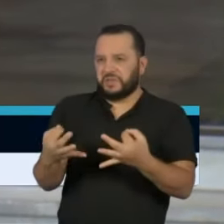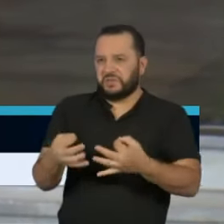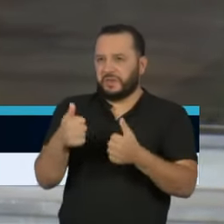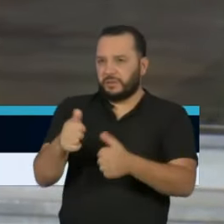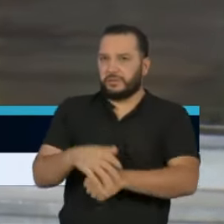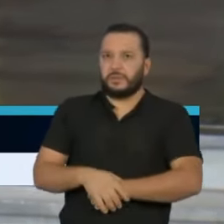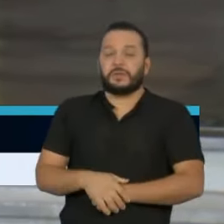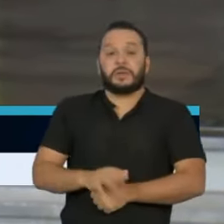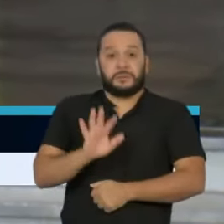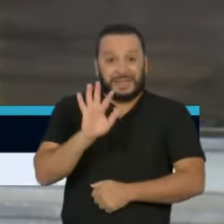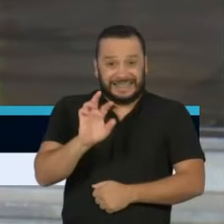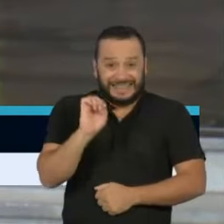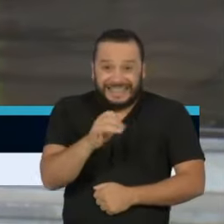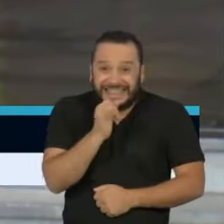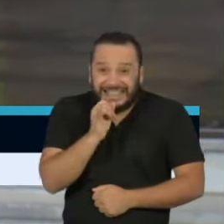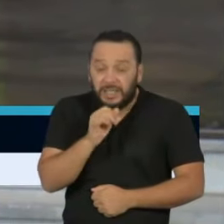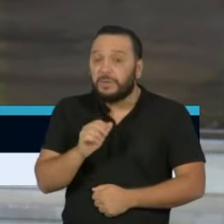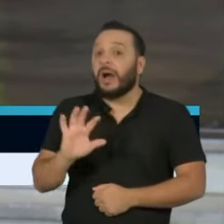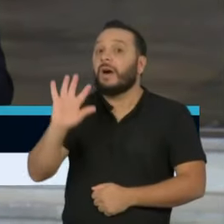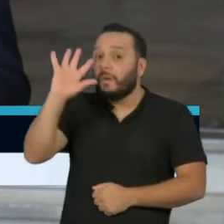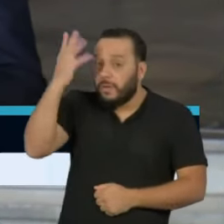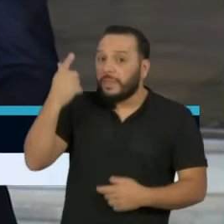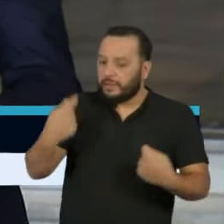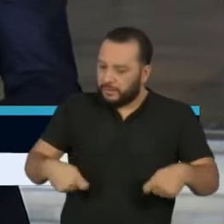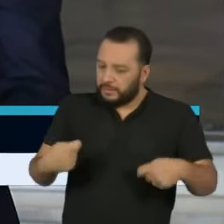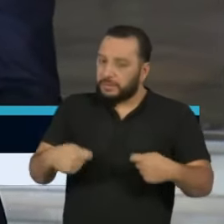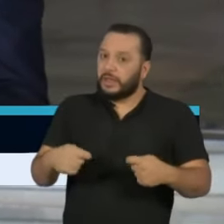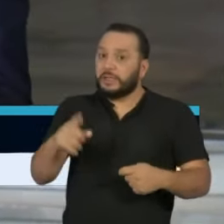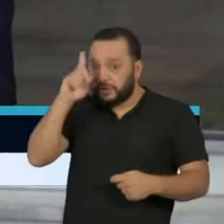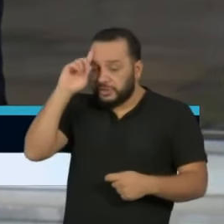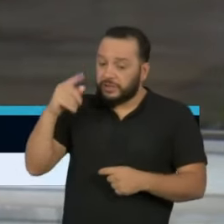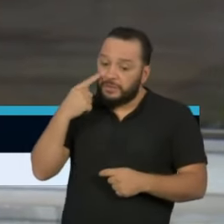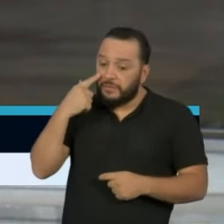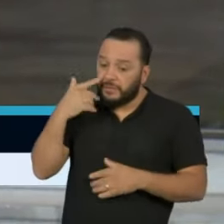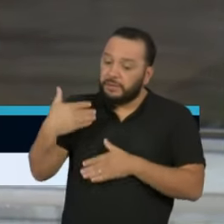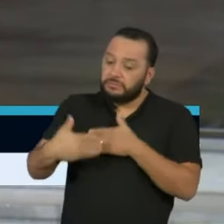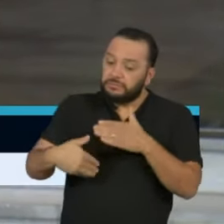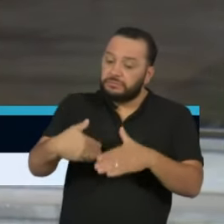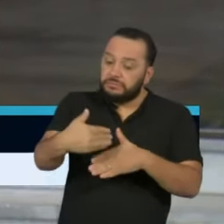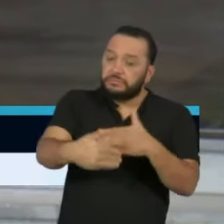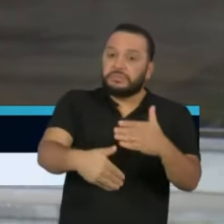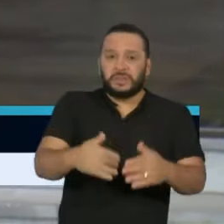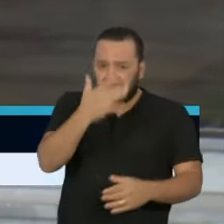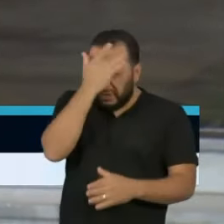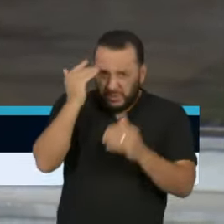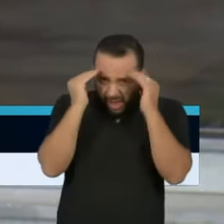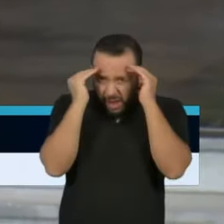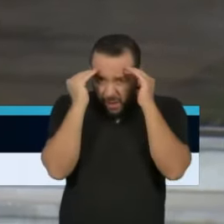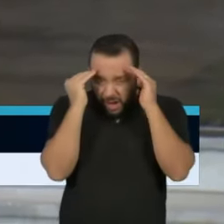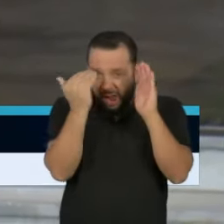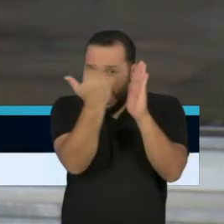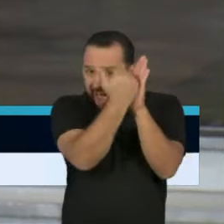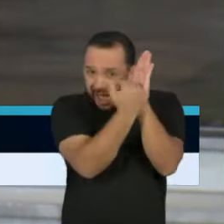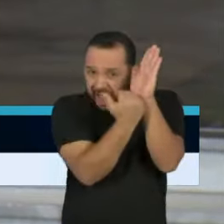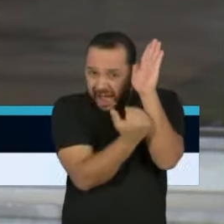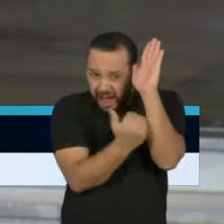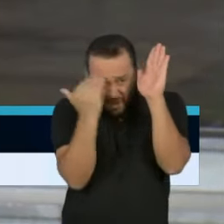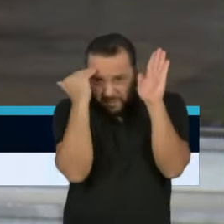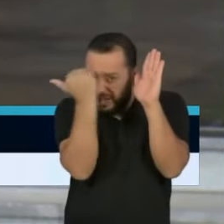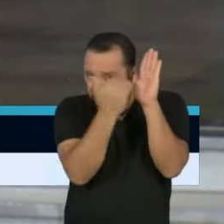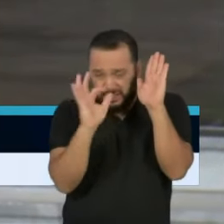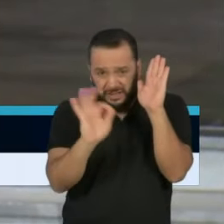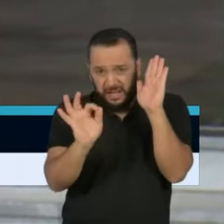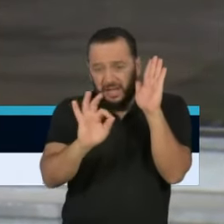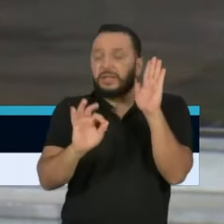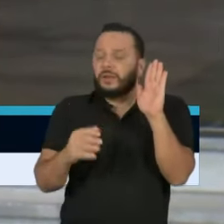Porém, se houver necessidade, ao longo dos próximos dias, não havendo respeito a essa orientação, tanto o governo do Estado quanto